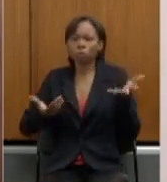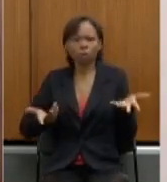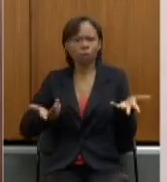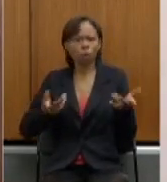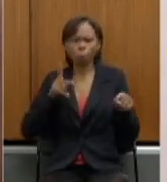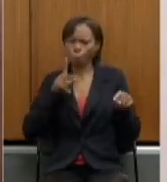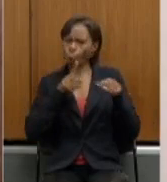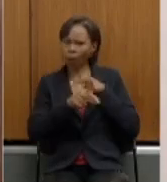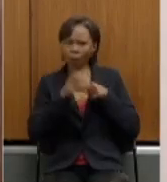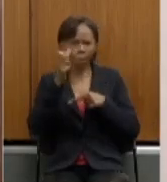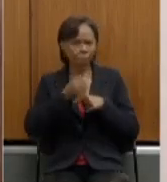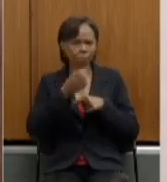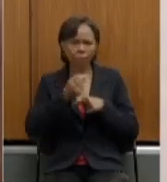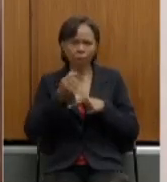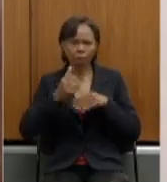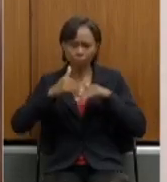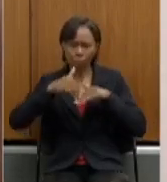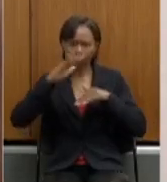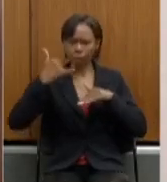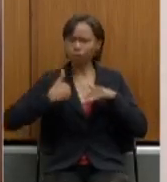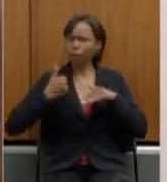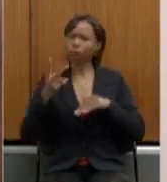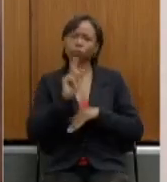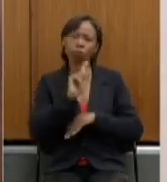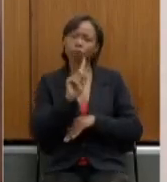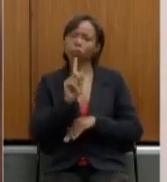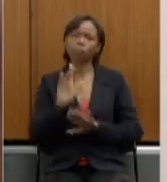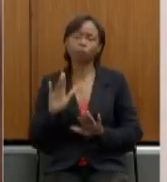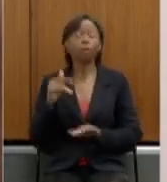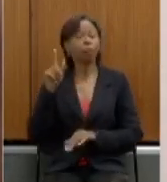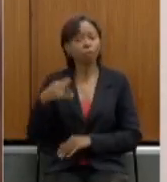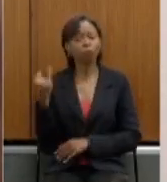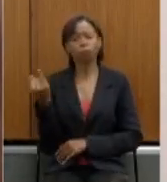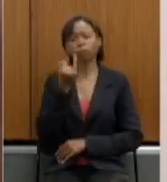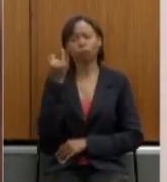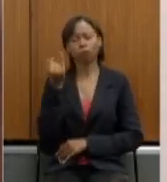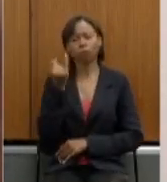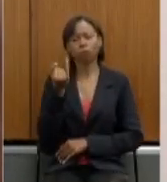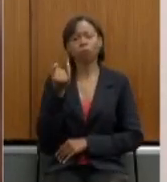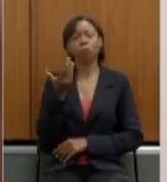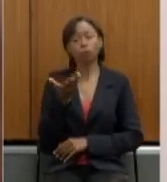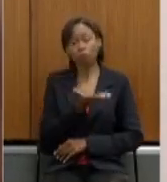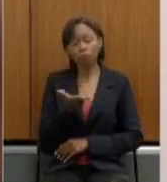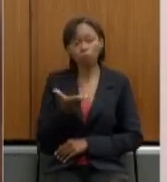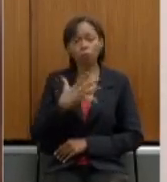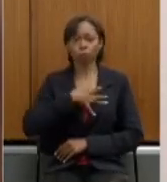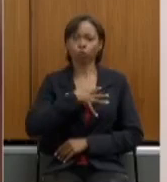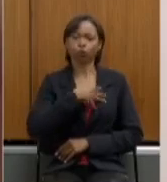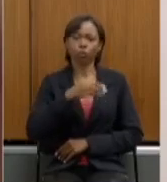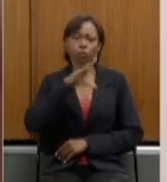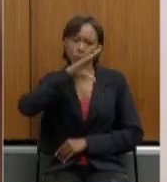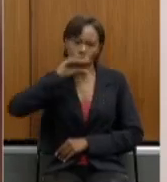apenas na maioridade isso foi uma coisa importante para filhos de servidores